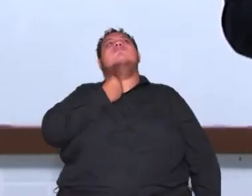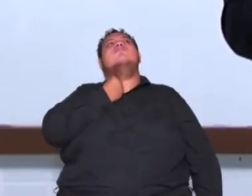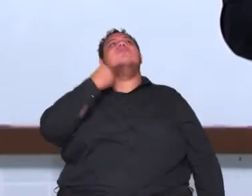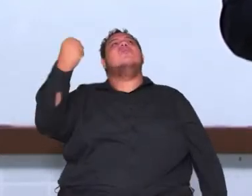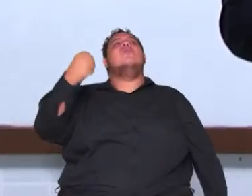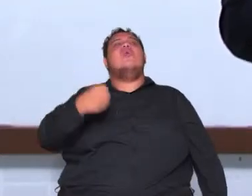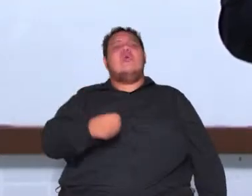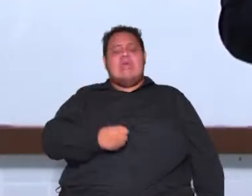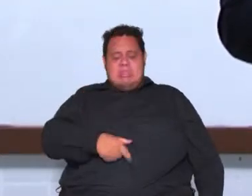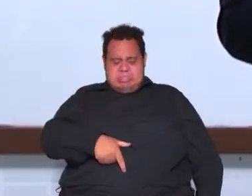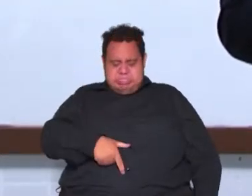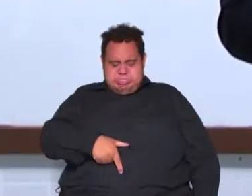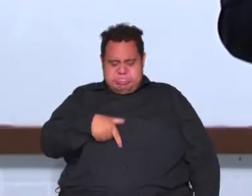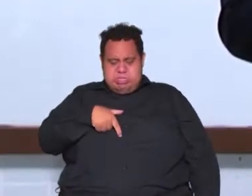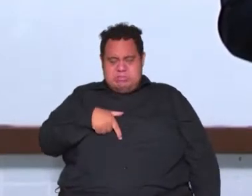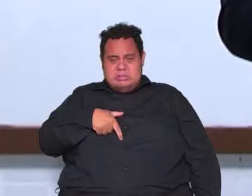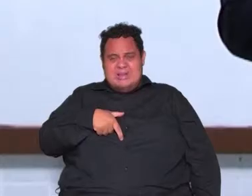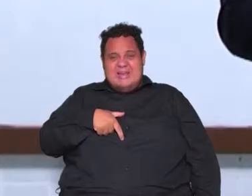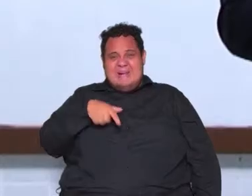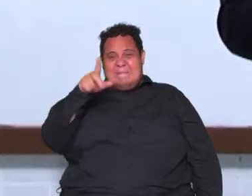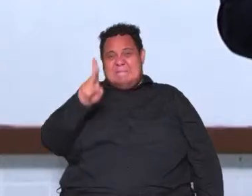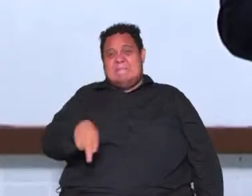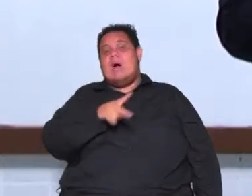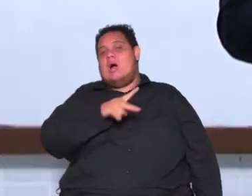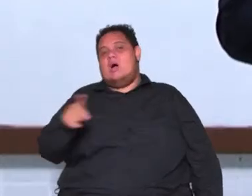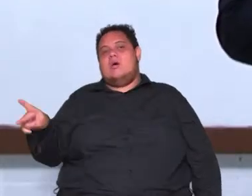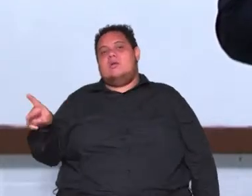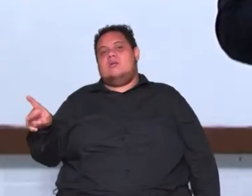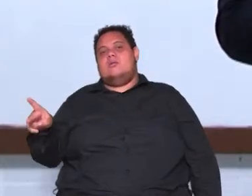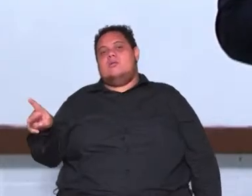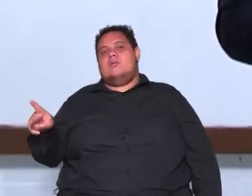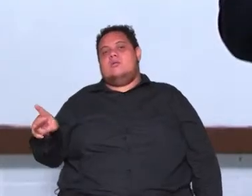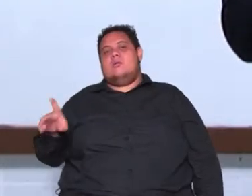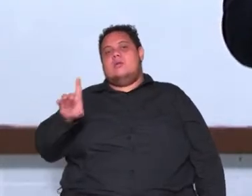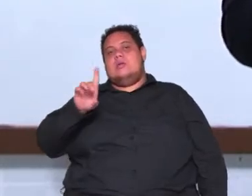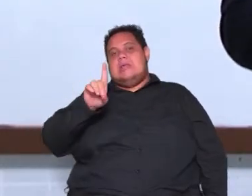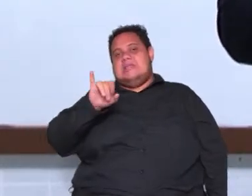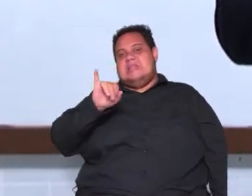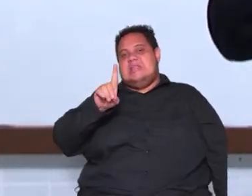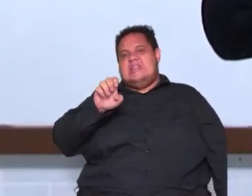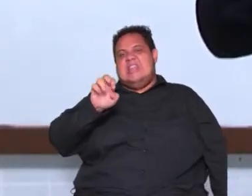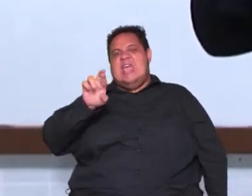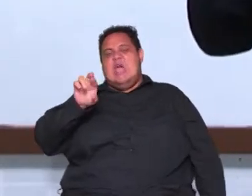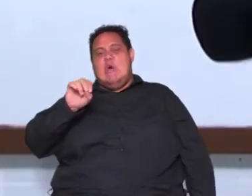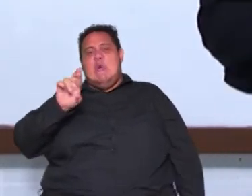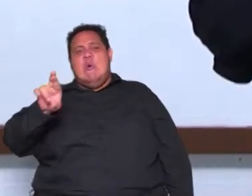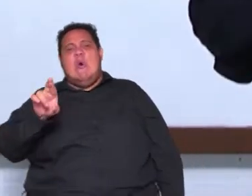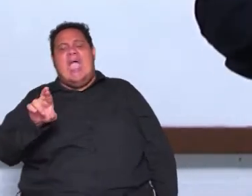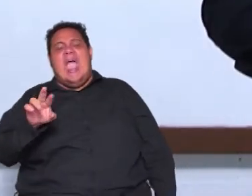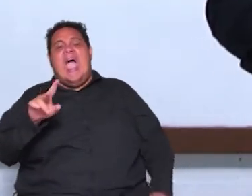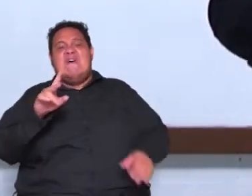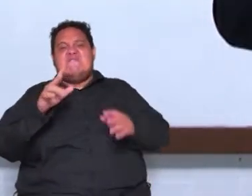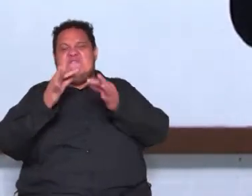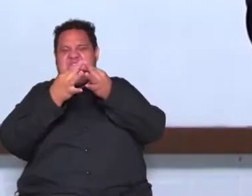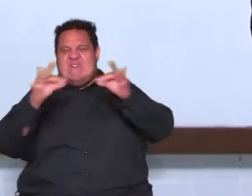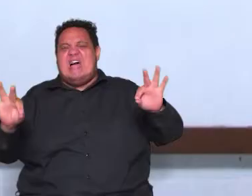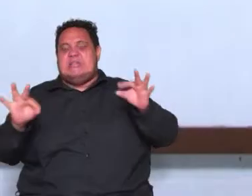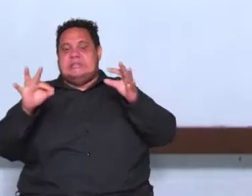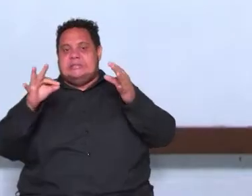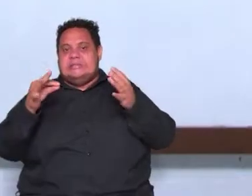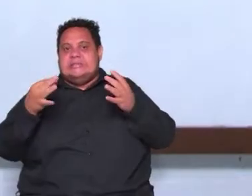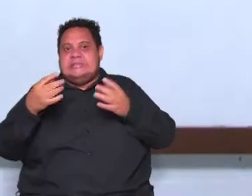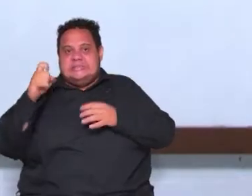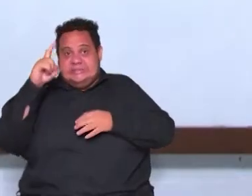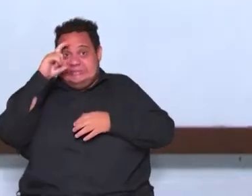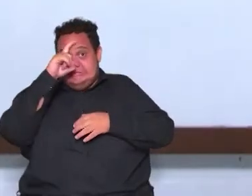tripas do último padre Diderot olha só que frase pesada o mundo